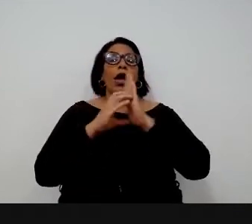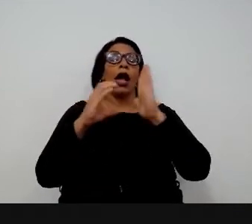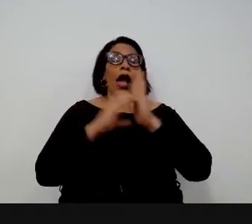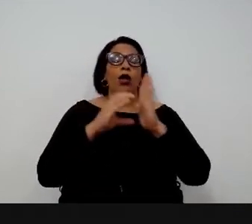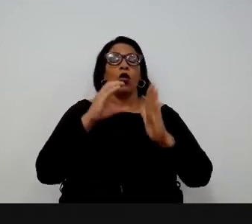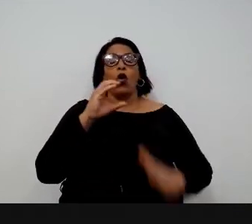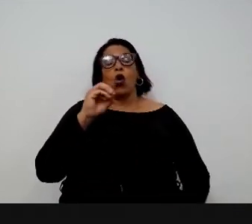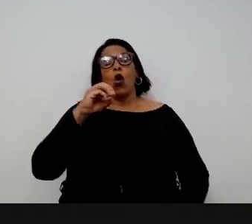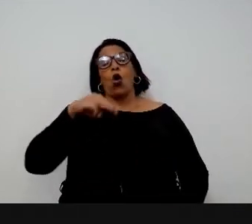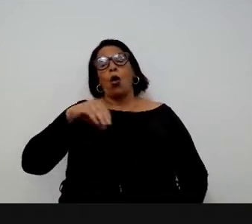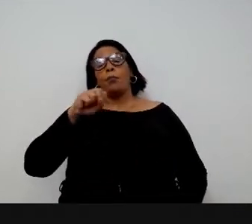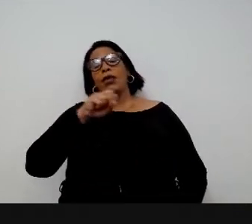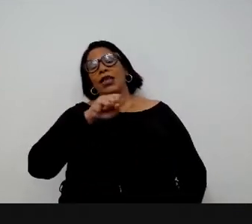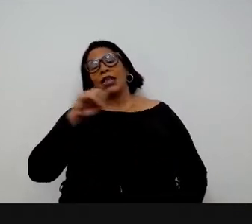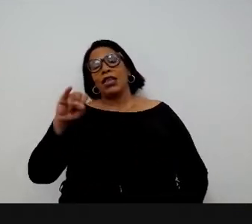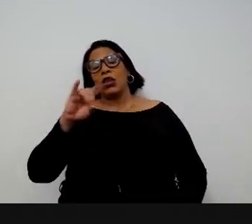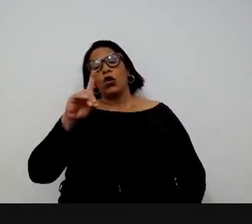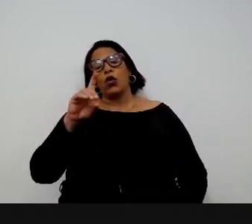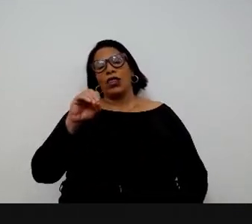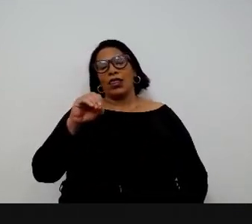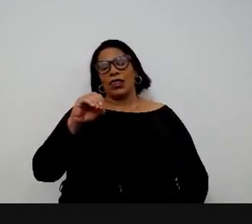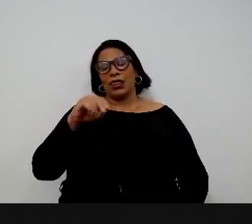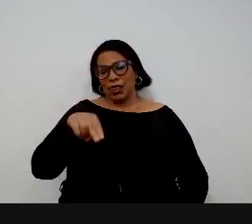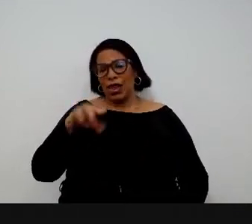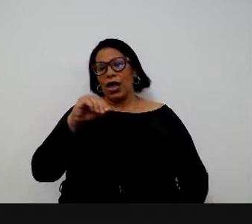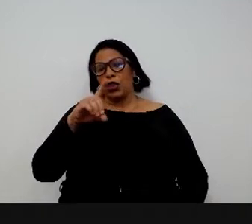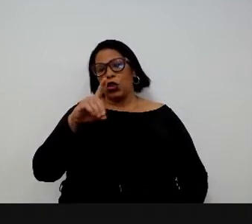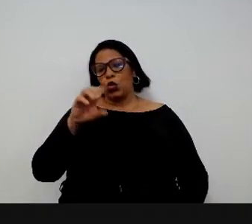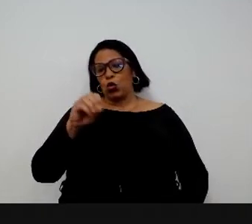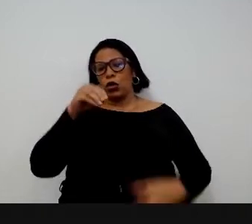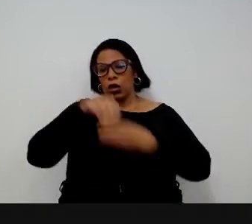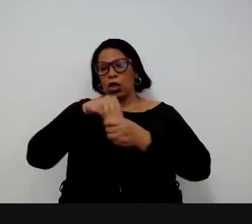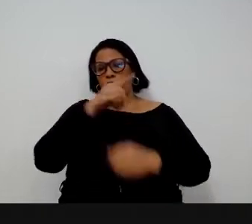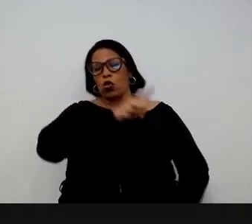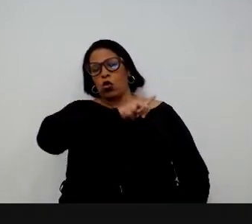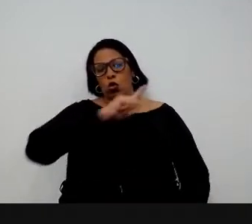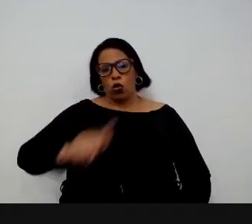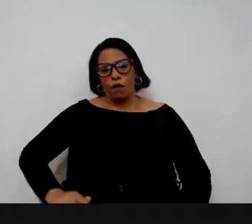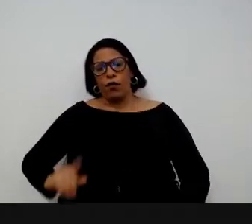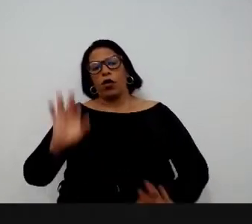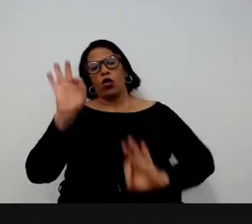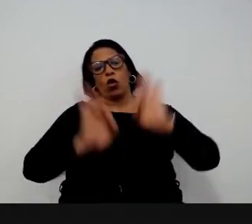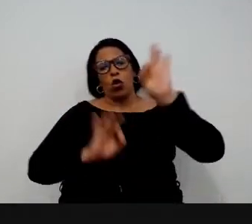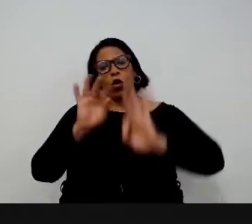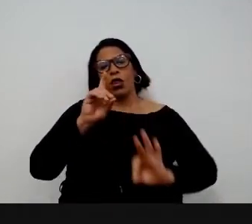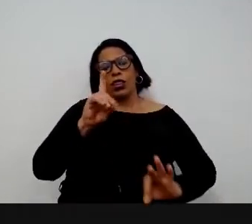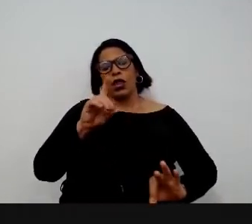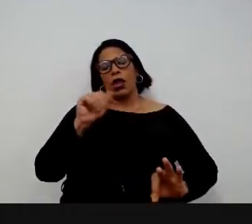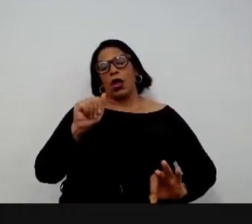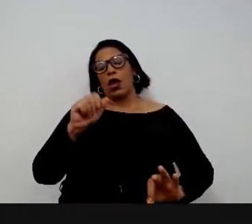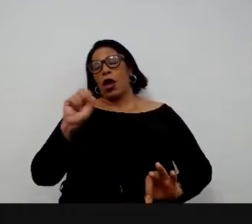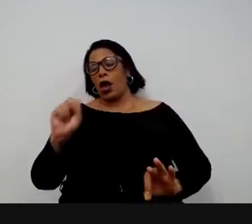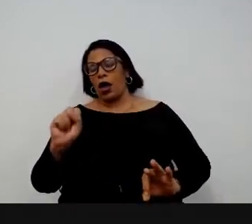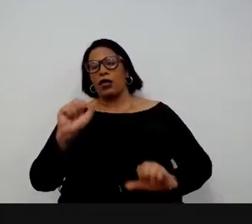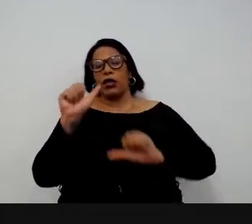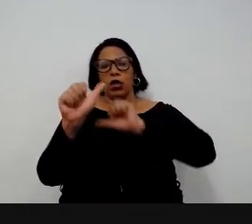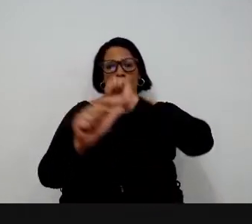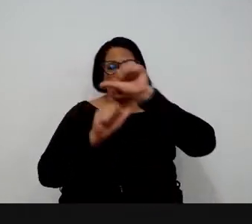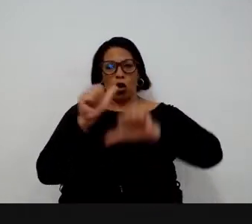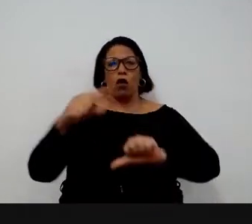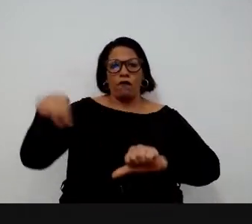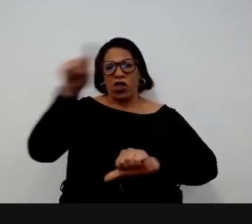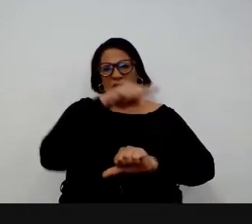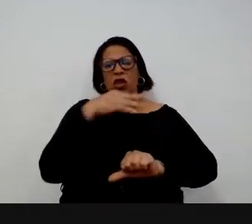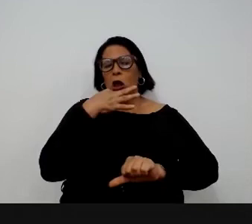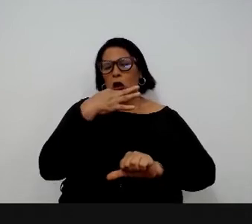comissionados no governo, cargos e funções comissionadas no governo. Mudou a estrutura do DAS, que muitos aqui já